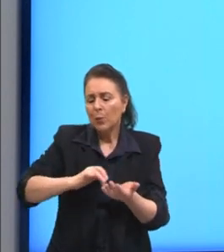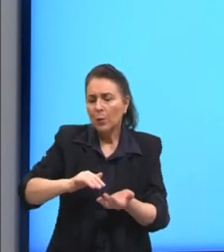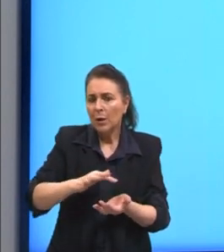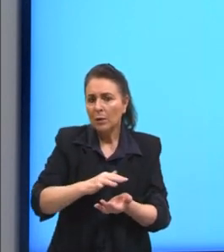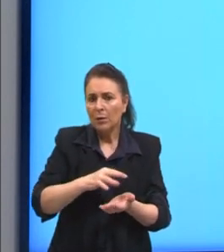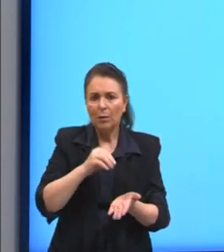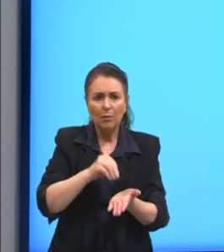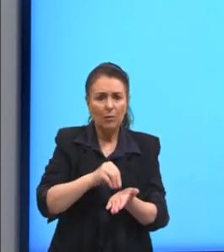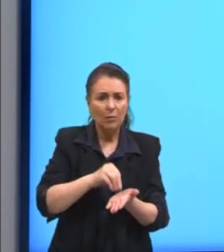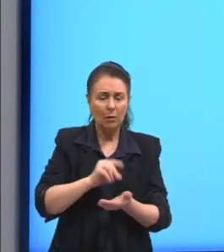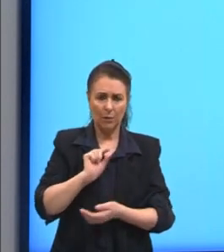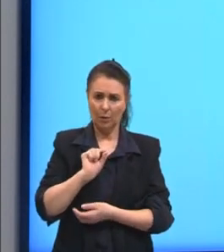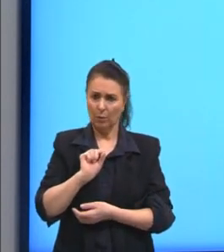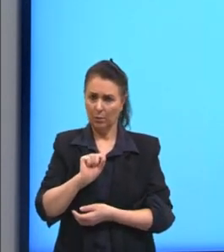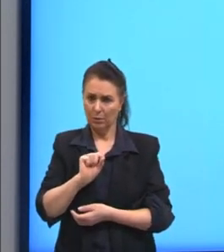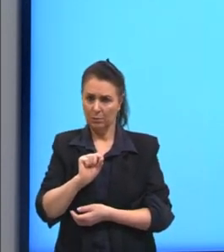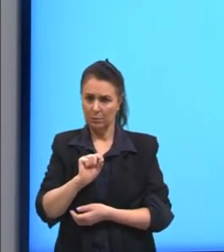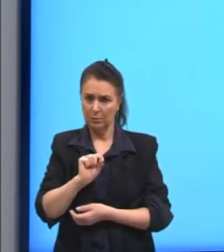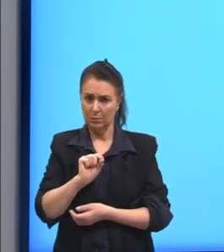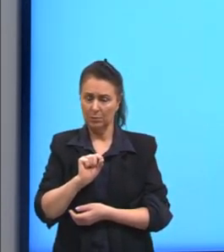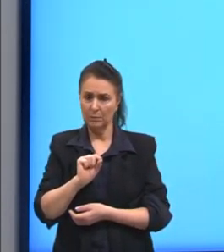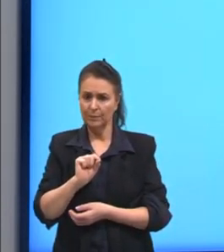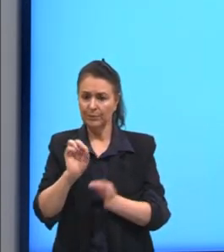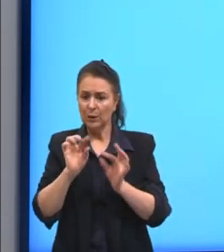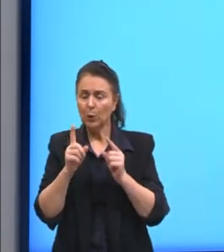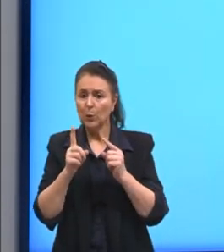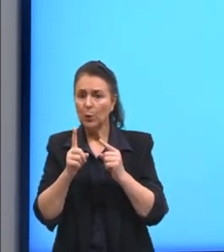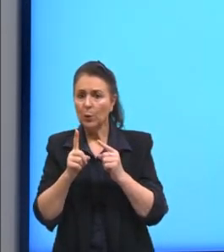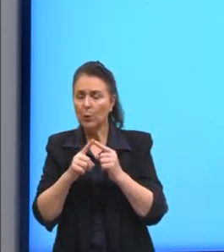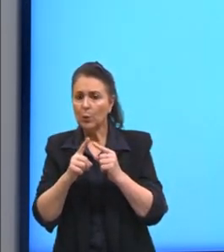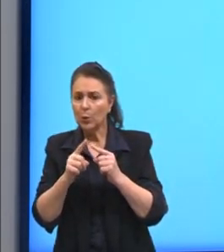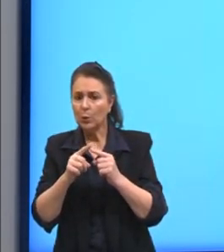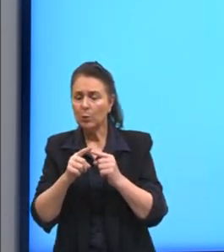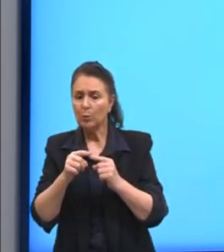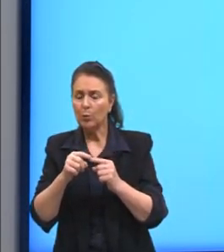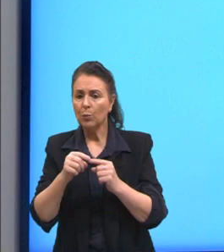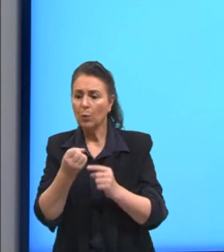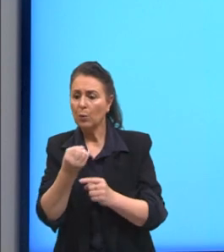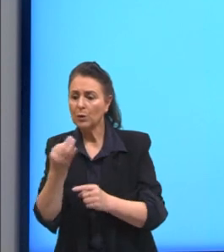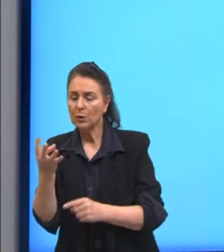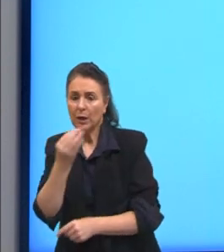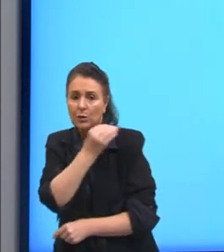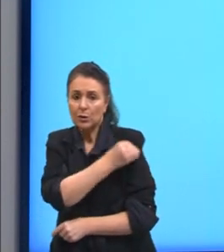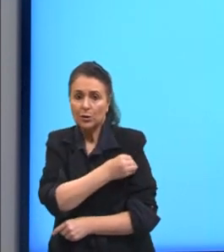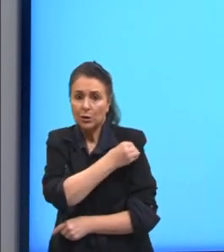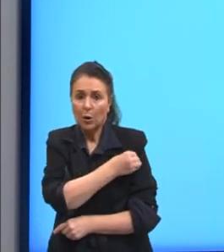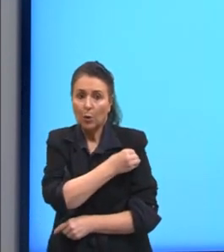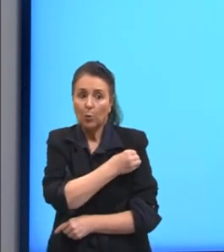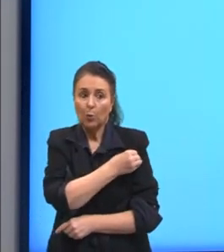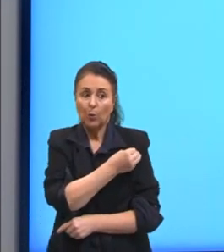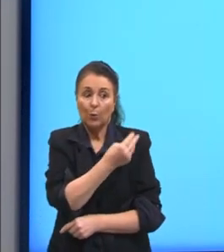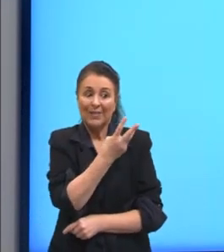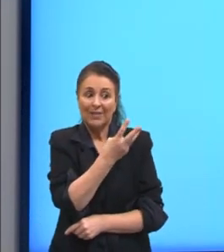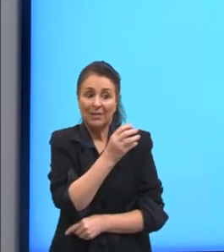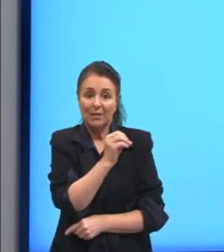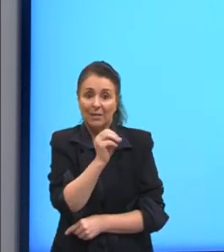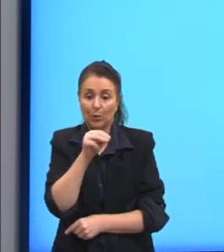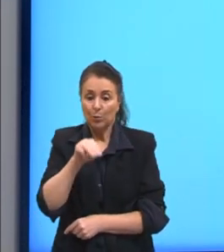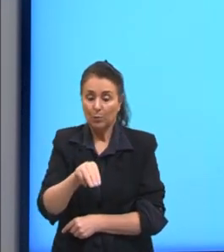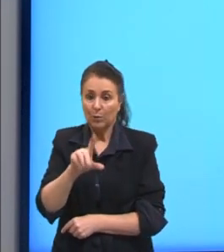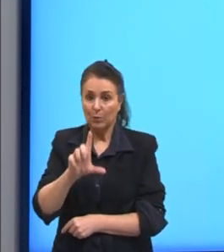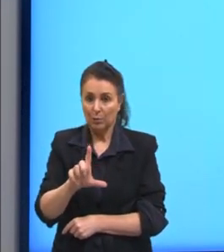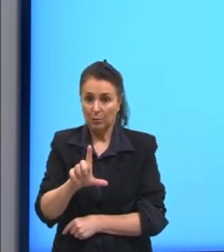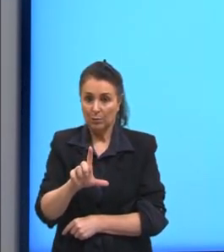faltava para nós as unidades de álcool presente em 300 mililitros. E essa